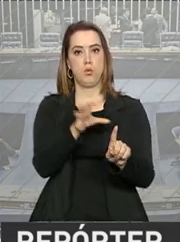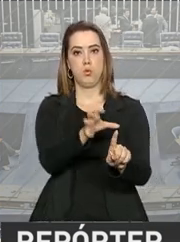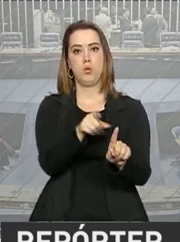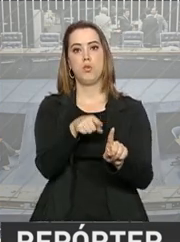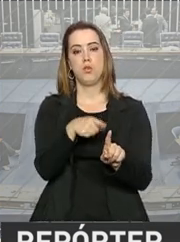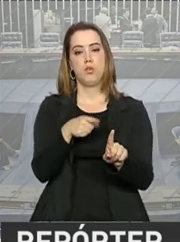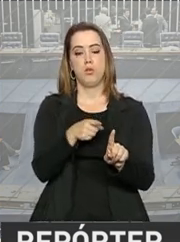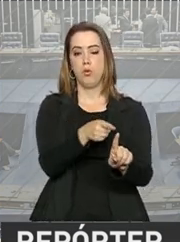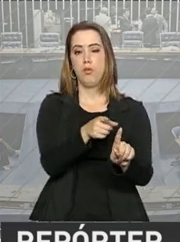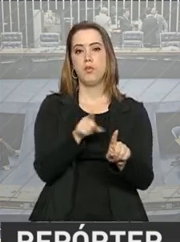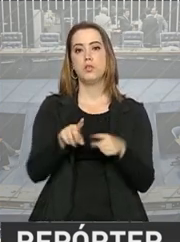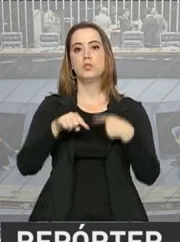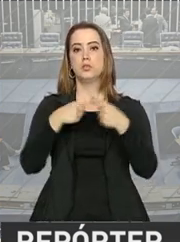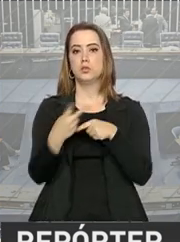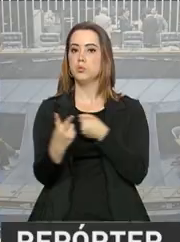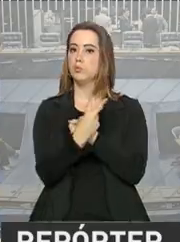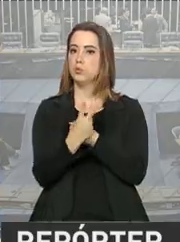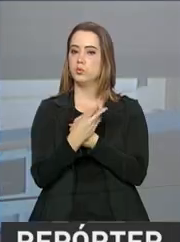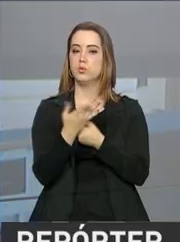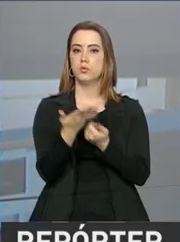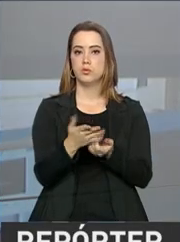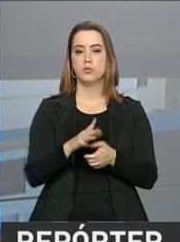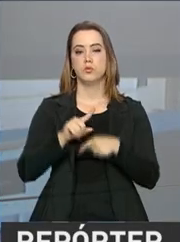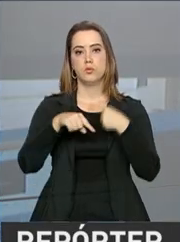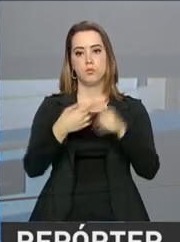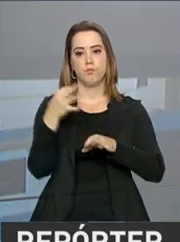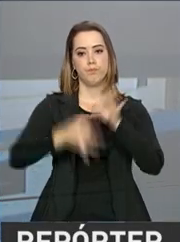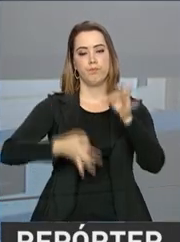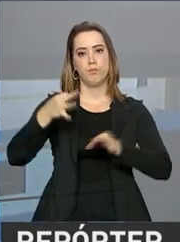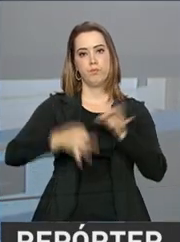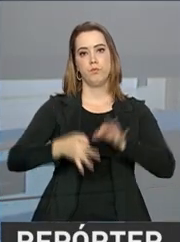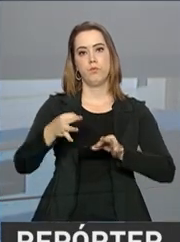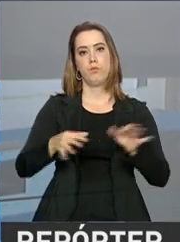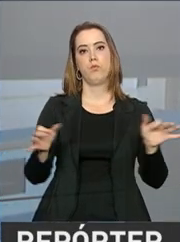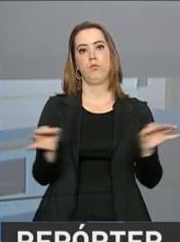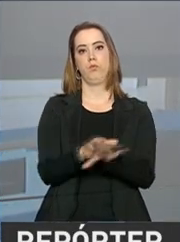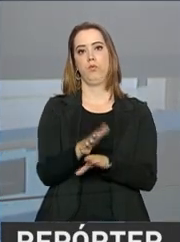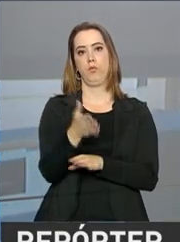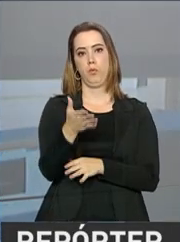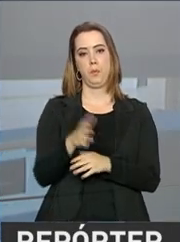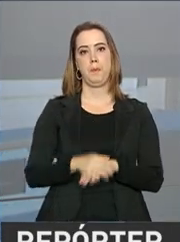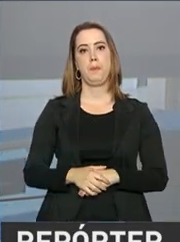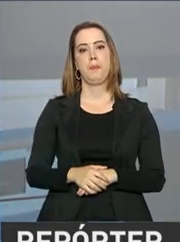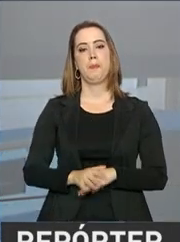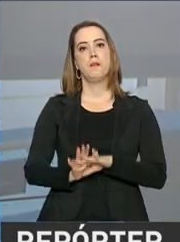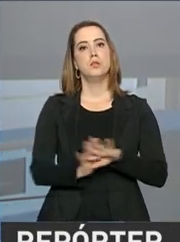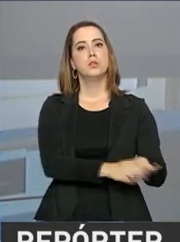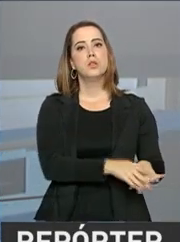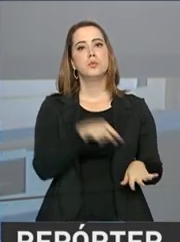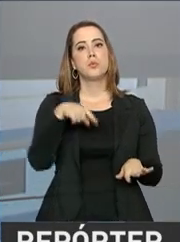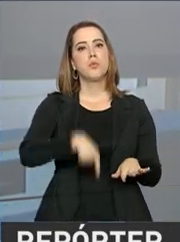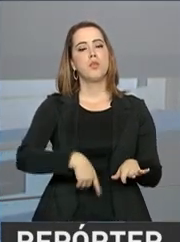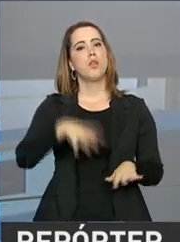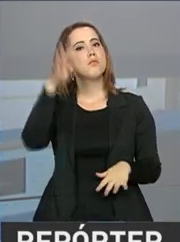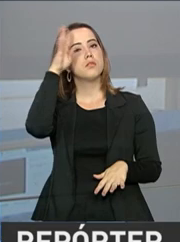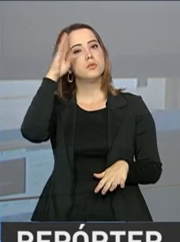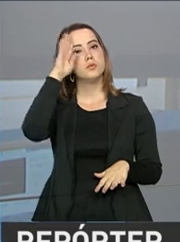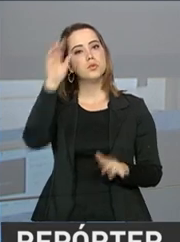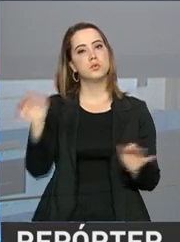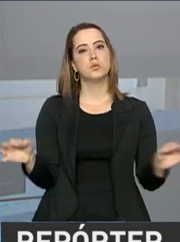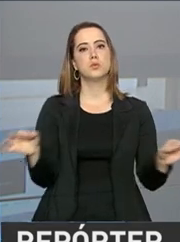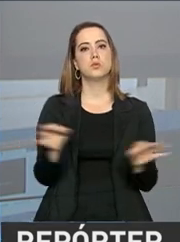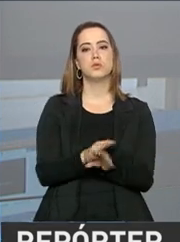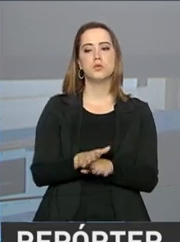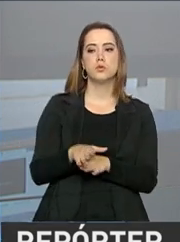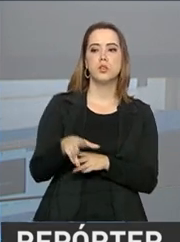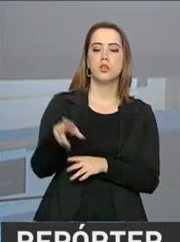seguida da votação final do plenário. Termina nesta quarta-feira a convocação dos estudantes da lista de espera do FIES,